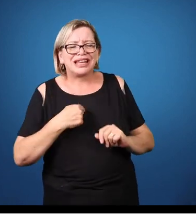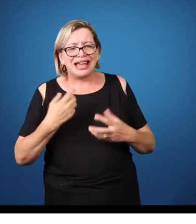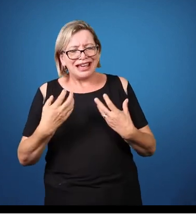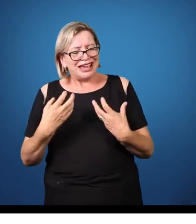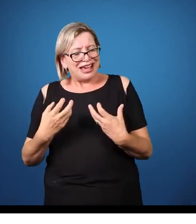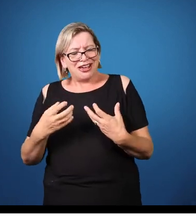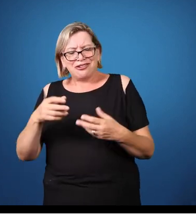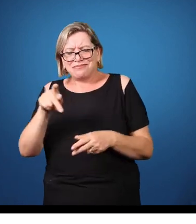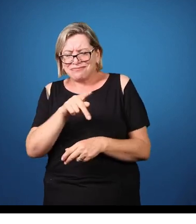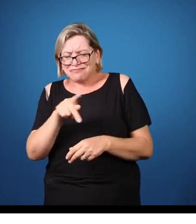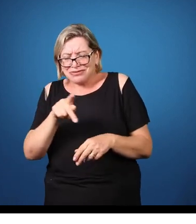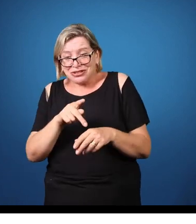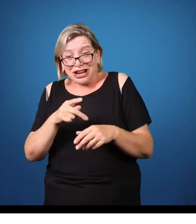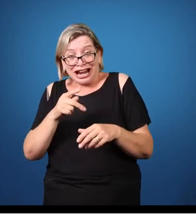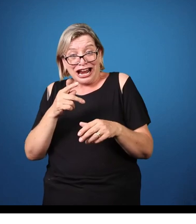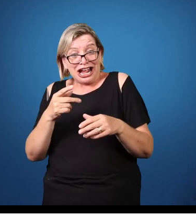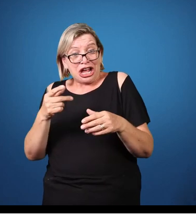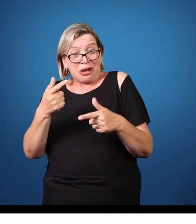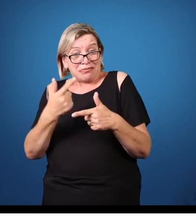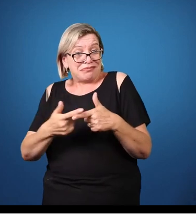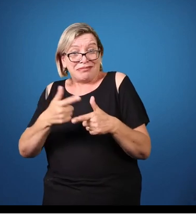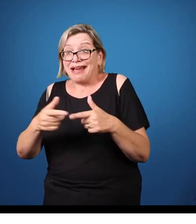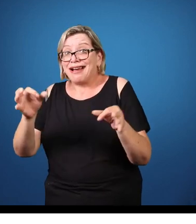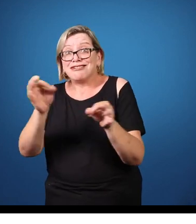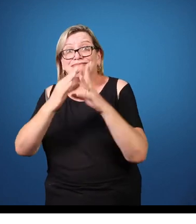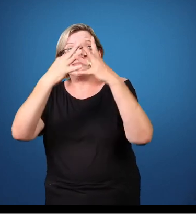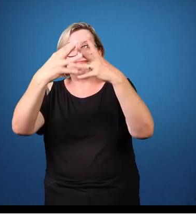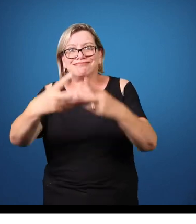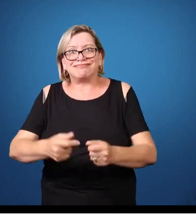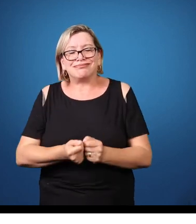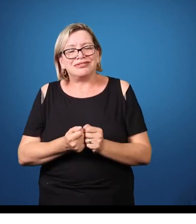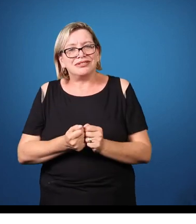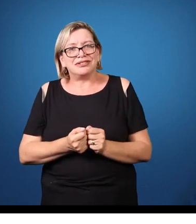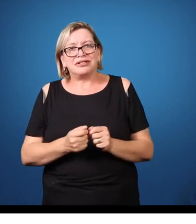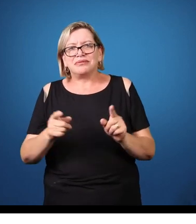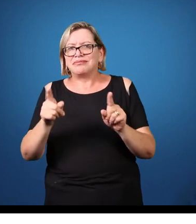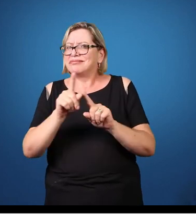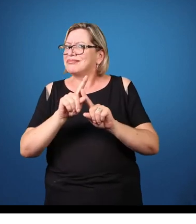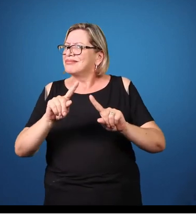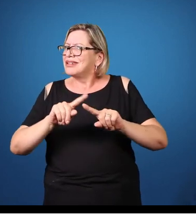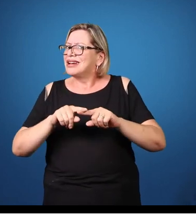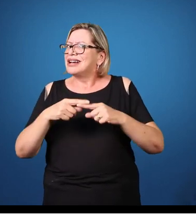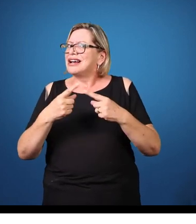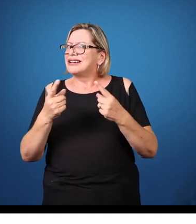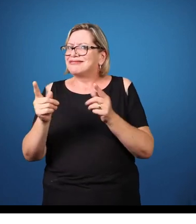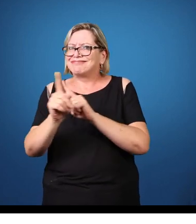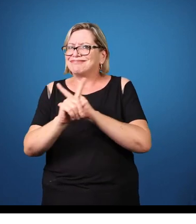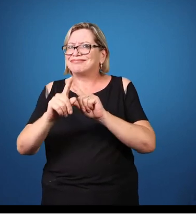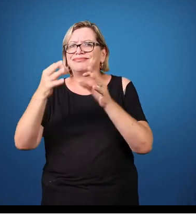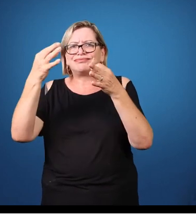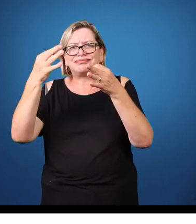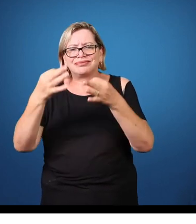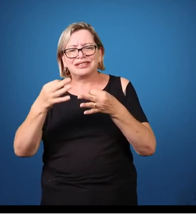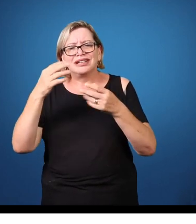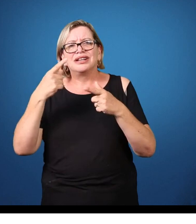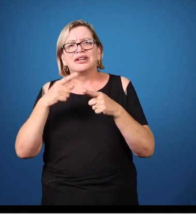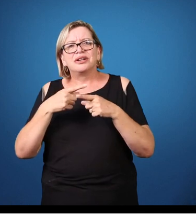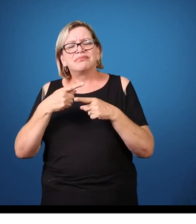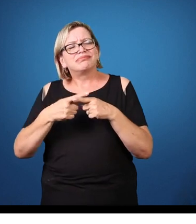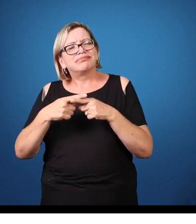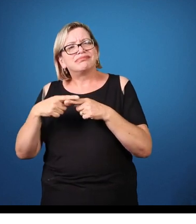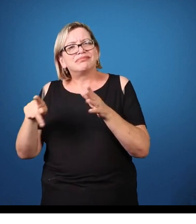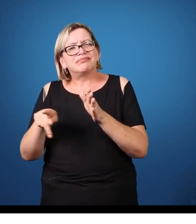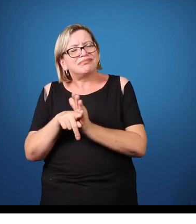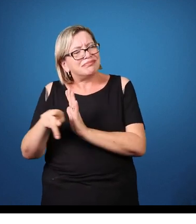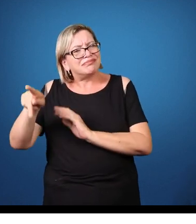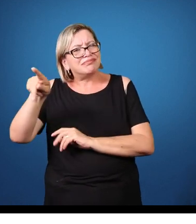justo a gente pedir isso. O próprio professor tem que, acho que, entender isso. A função